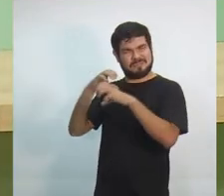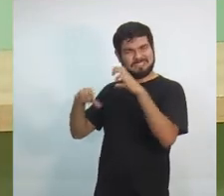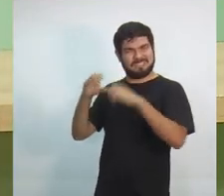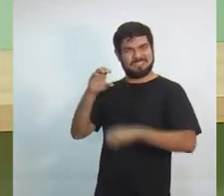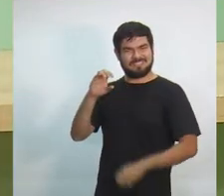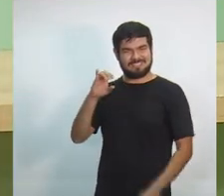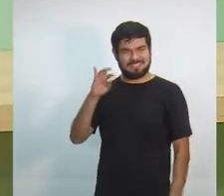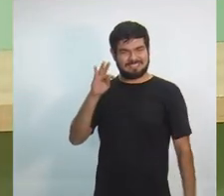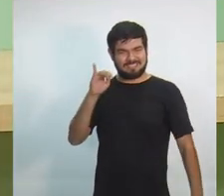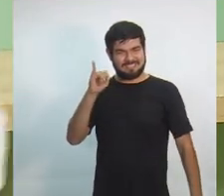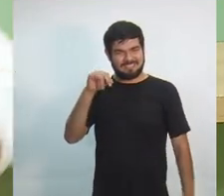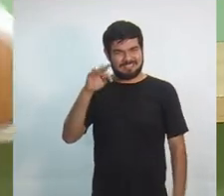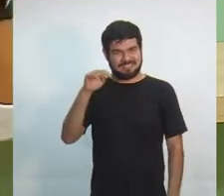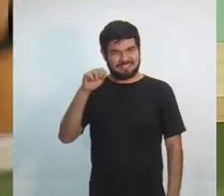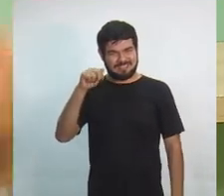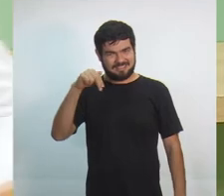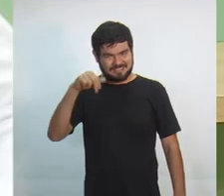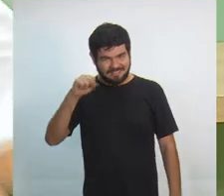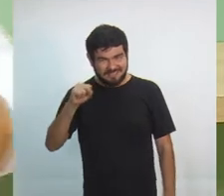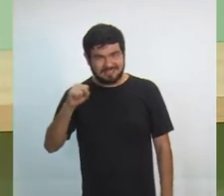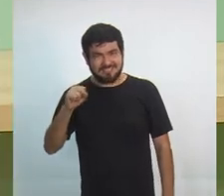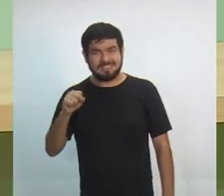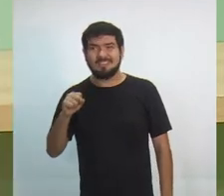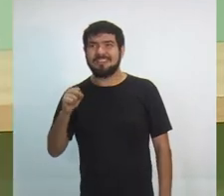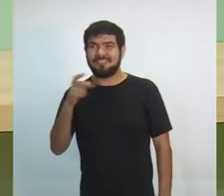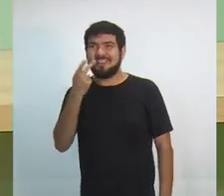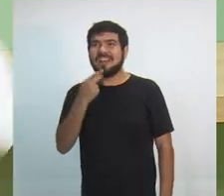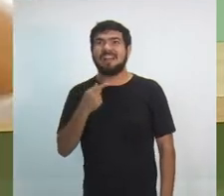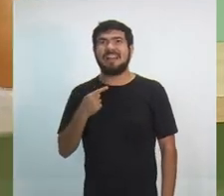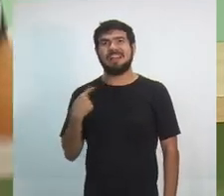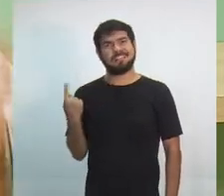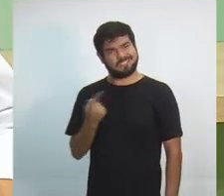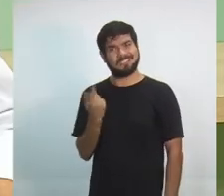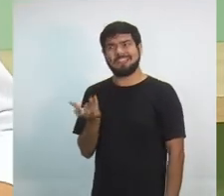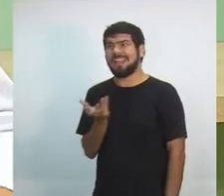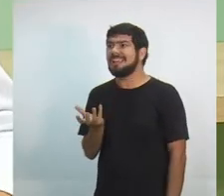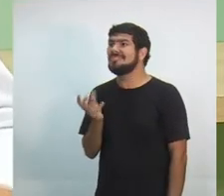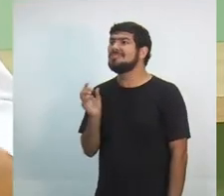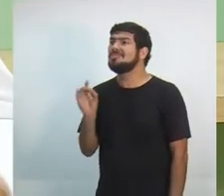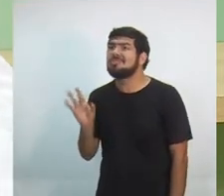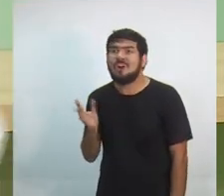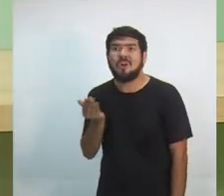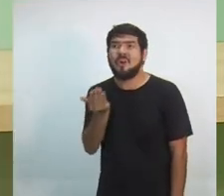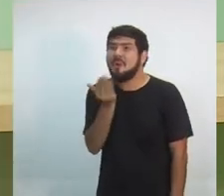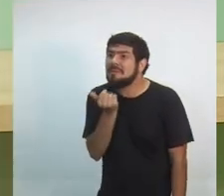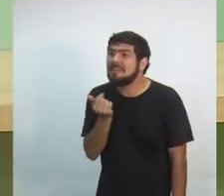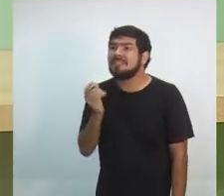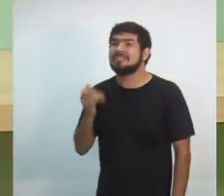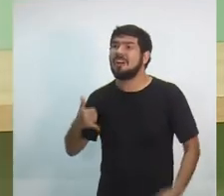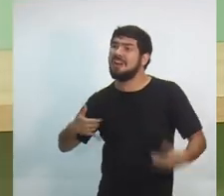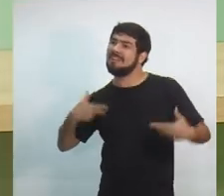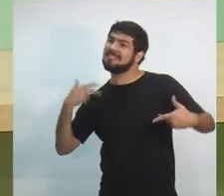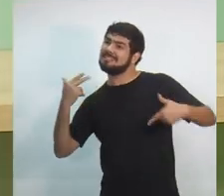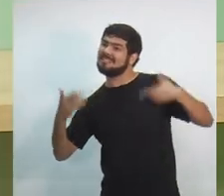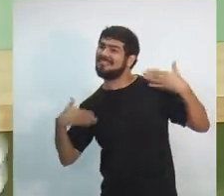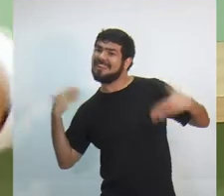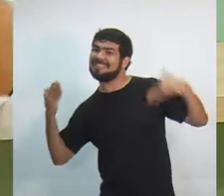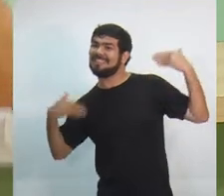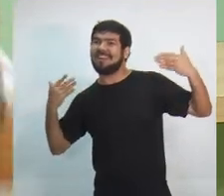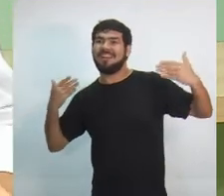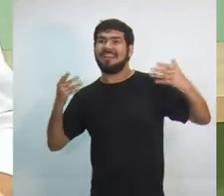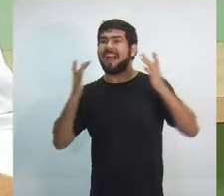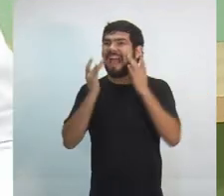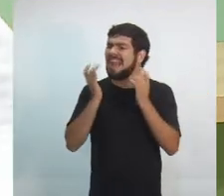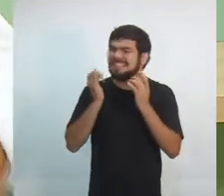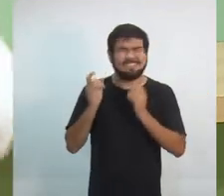a gente não quer só comida, gente quer comida, diversão e arte, a gente não quer só comida, a gente quer saída para qualquer parte,